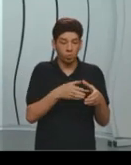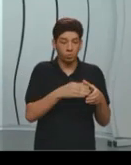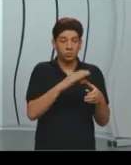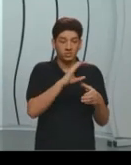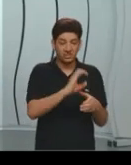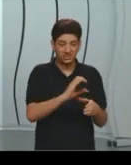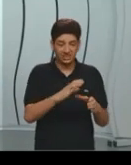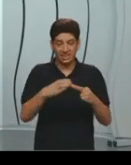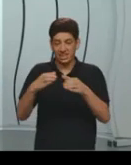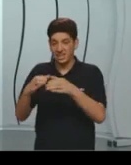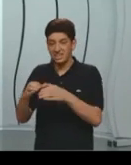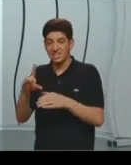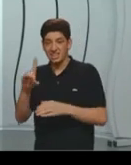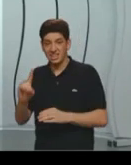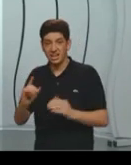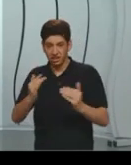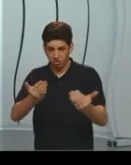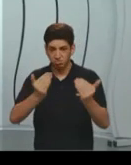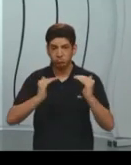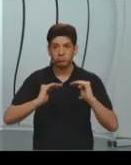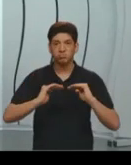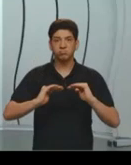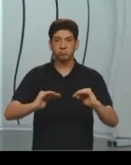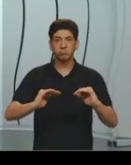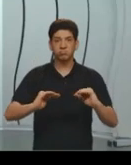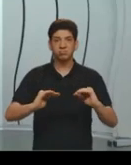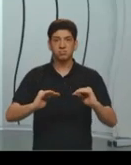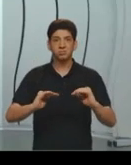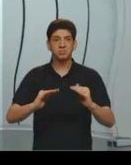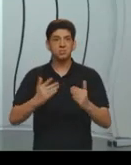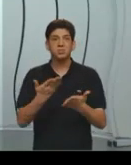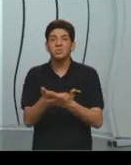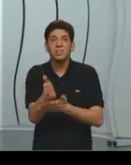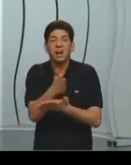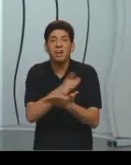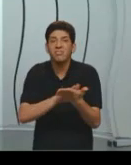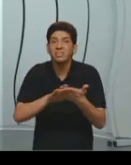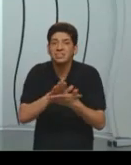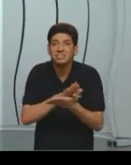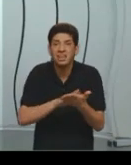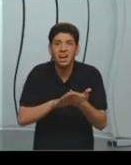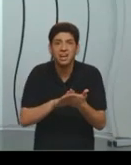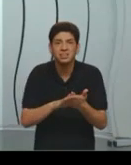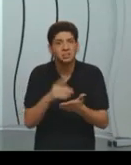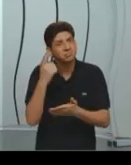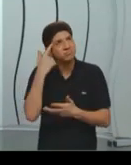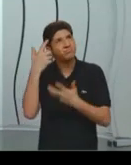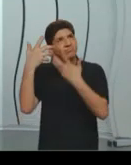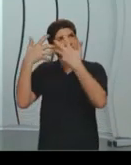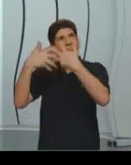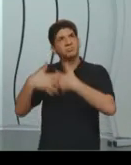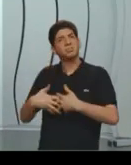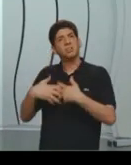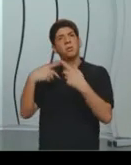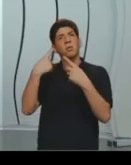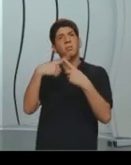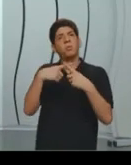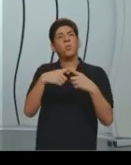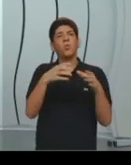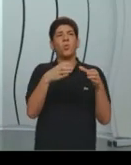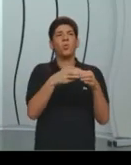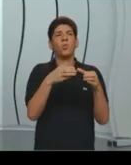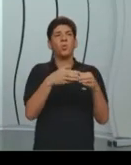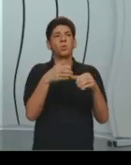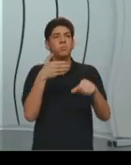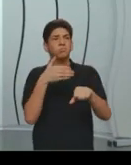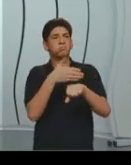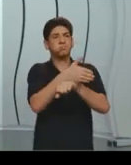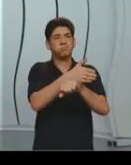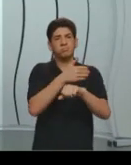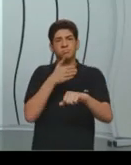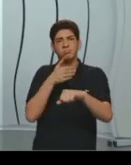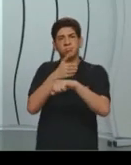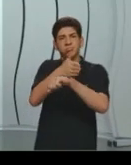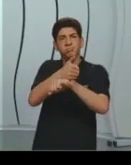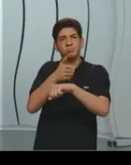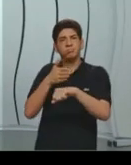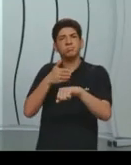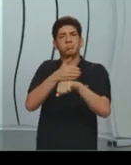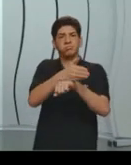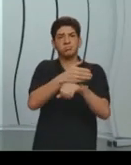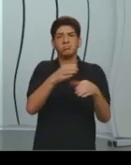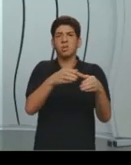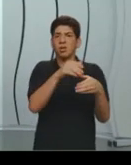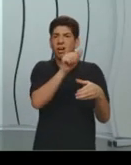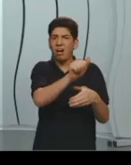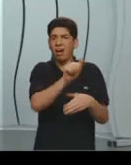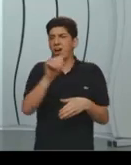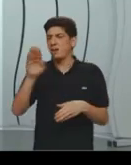e aí a gente tem que discutir, né? Por que só um grupo da sociedade tinha esses acessos? E aí, quando você vai falar de equidade, a gente vai pensar de um equilíbrio dentro